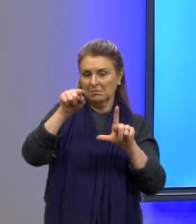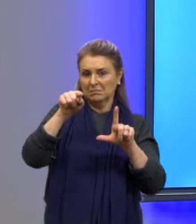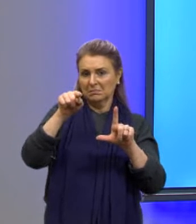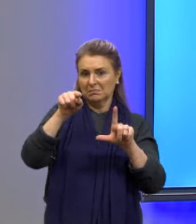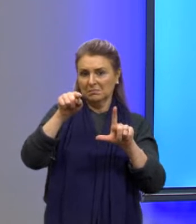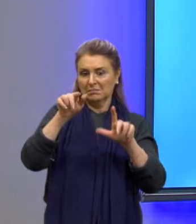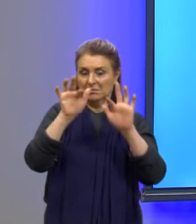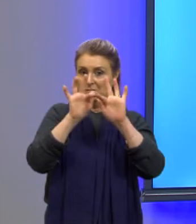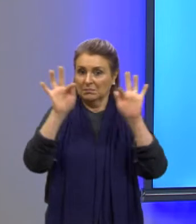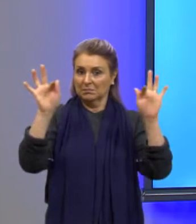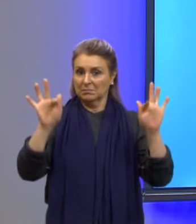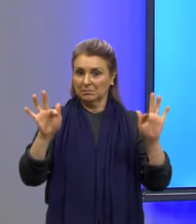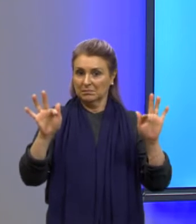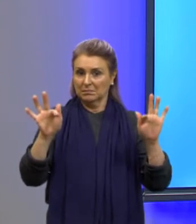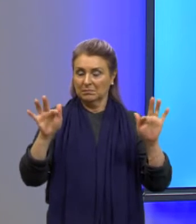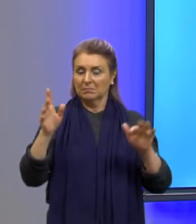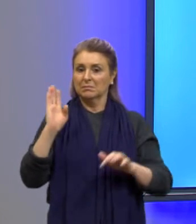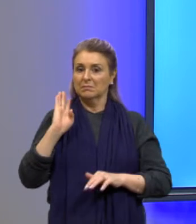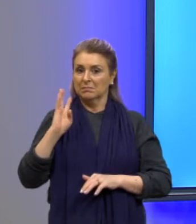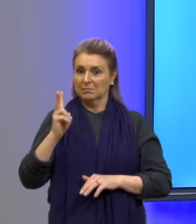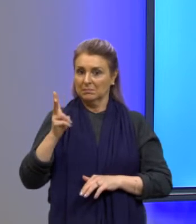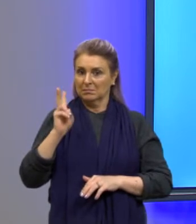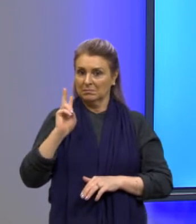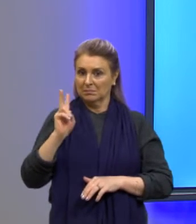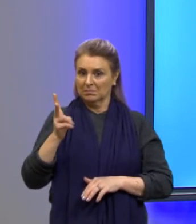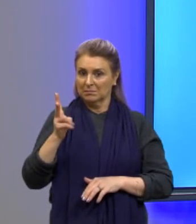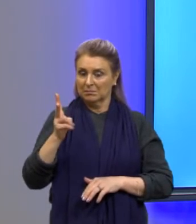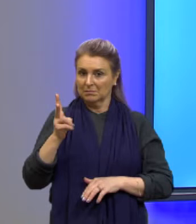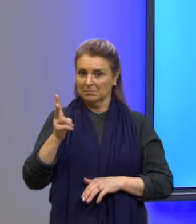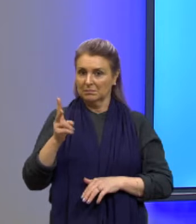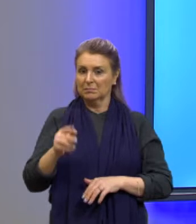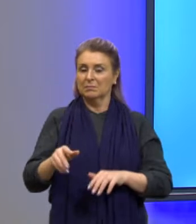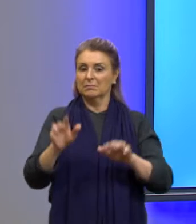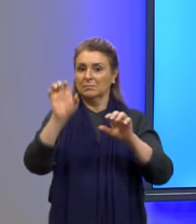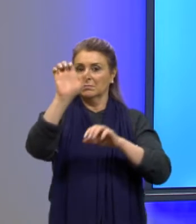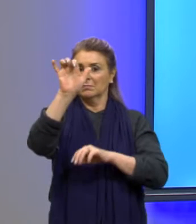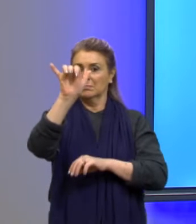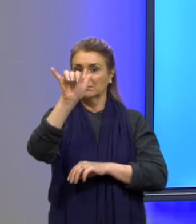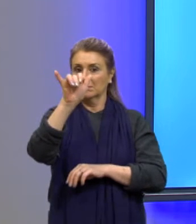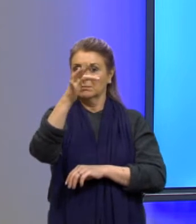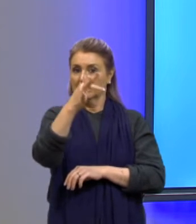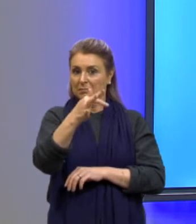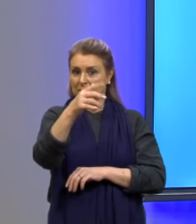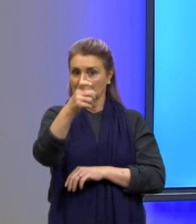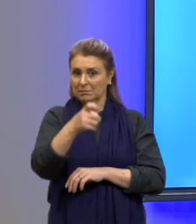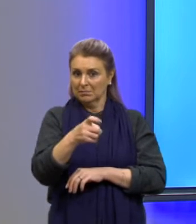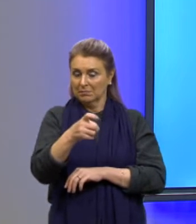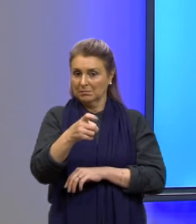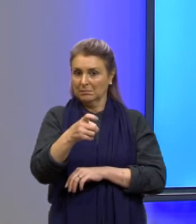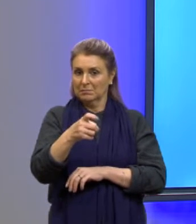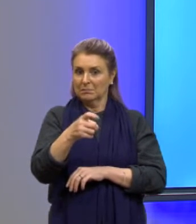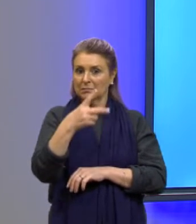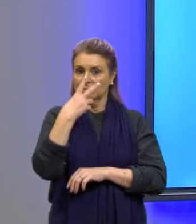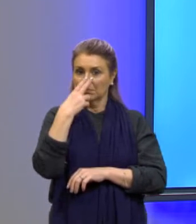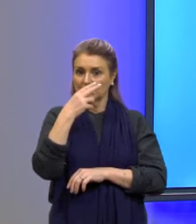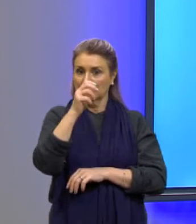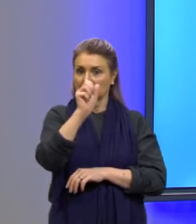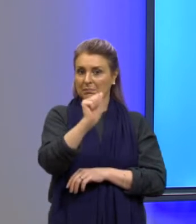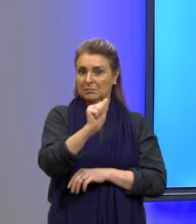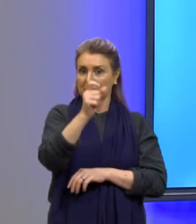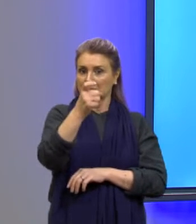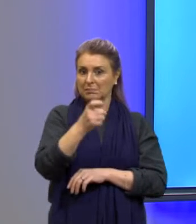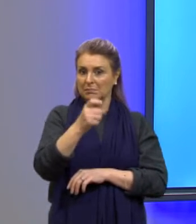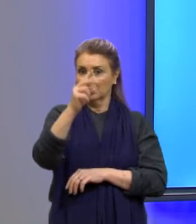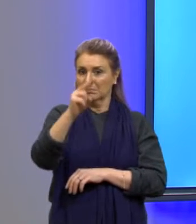de uma função de segundo grau, que tem essa forma, é o Y, que é o F de X, igual a AX ao quadrado